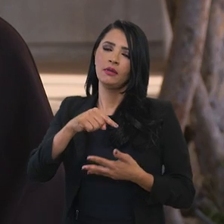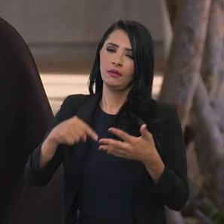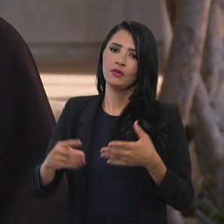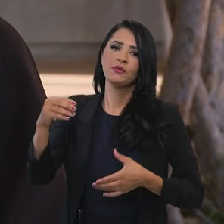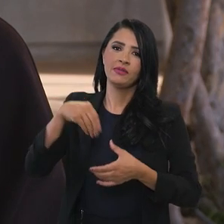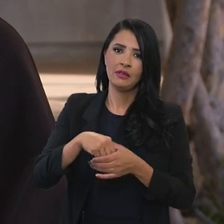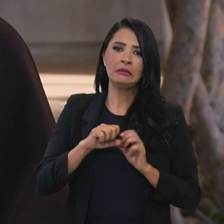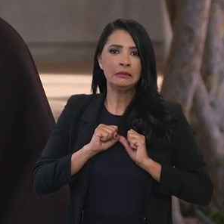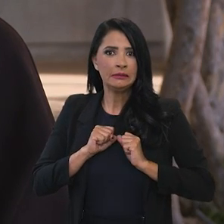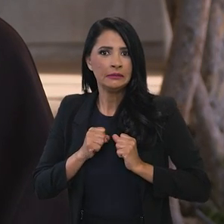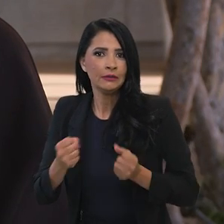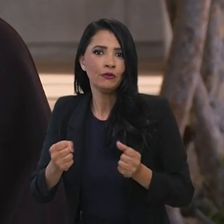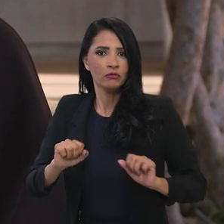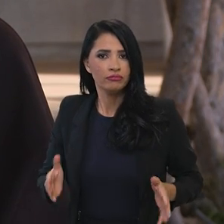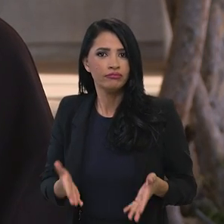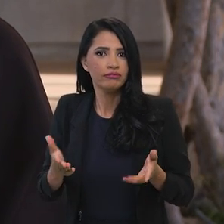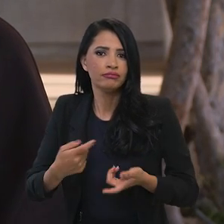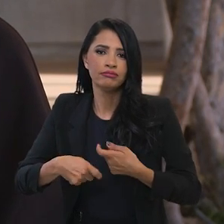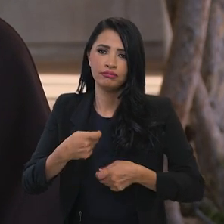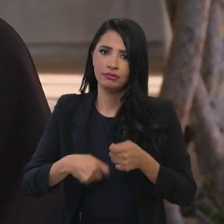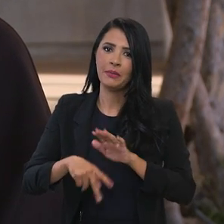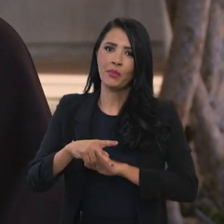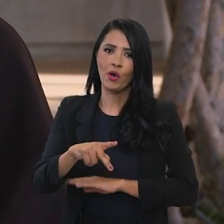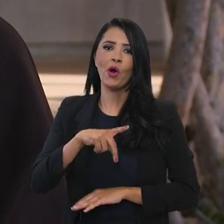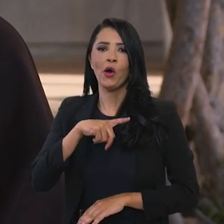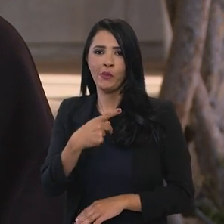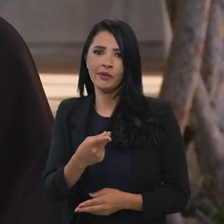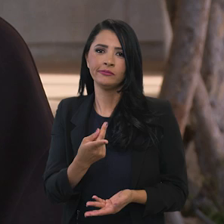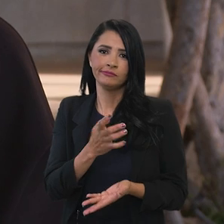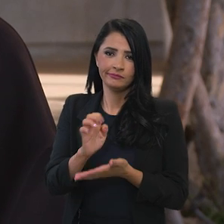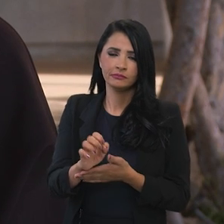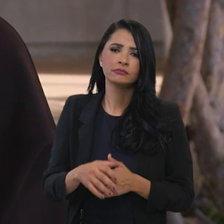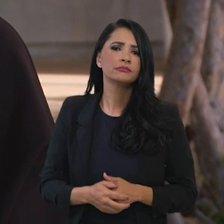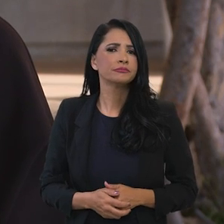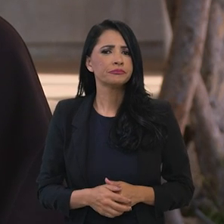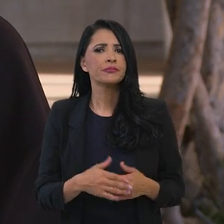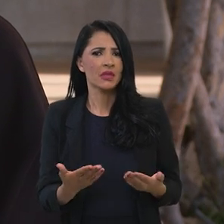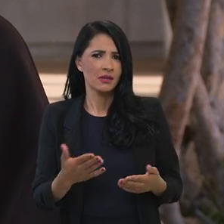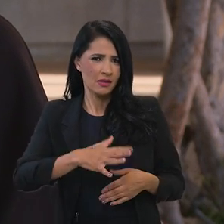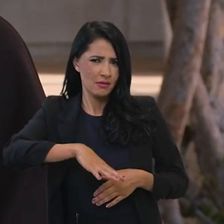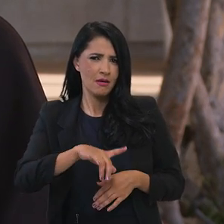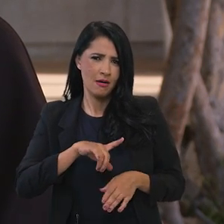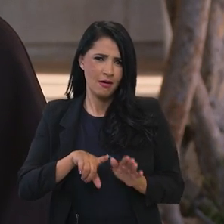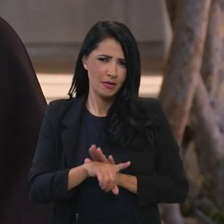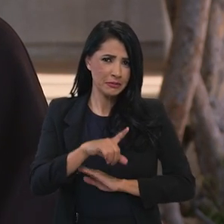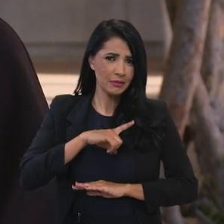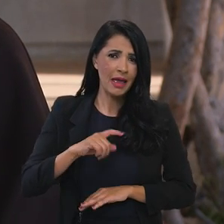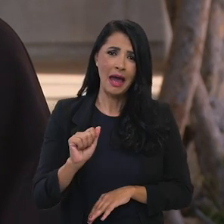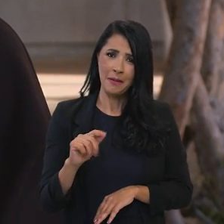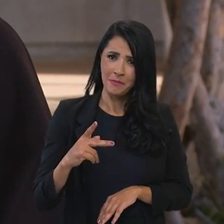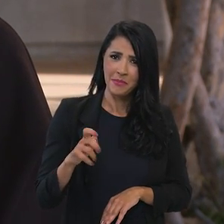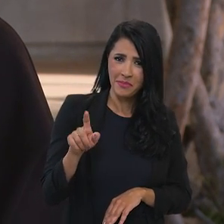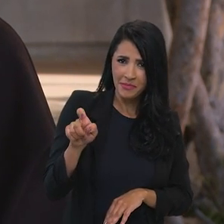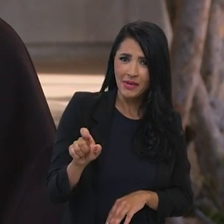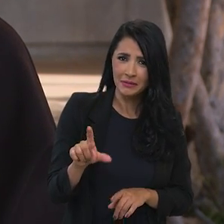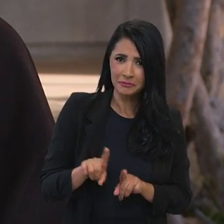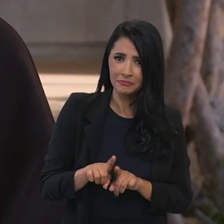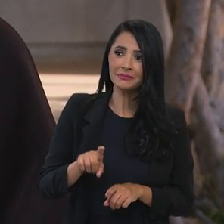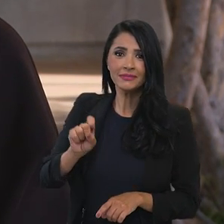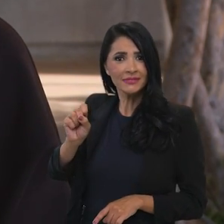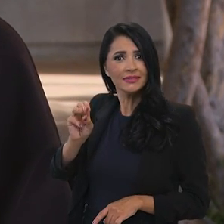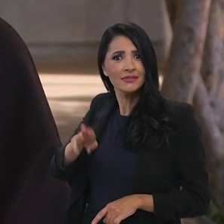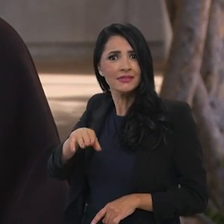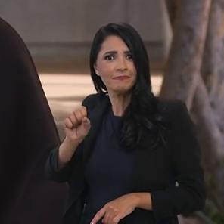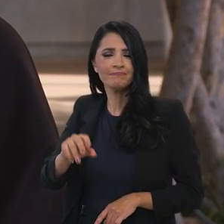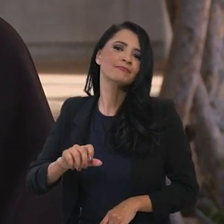Apex, que é a Agência de Promoção de Exportações e Investimentos do Governo Federal, tem exatamente esse objetivo que é levar o produto brasileiro para fora,